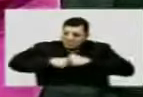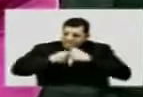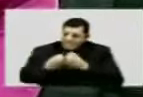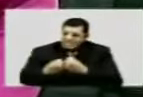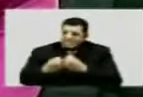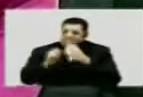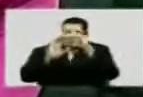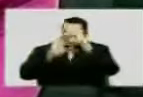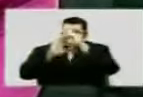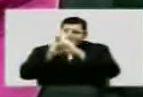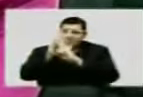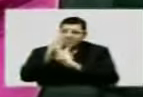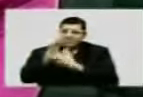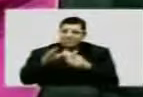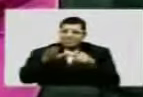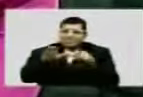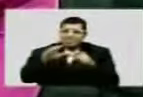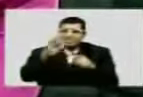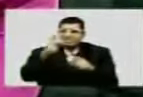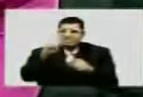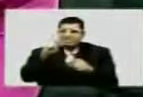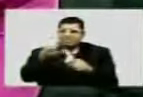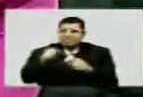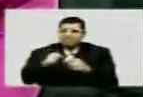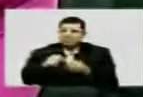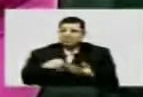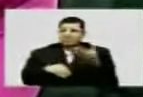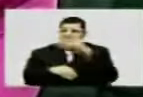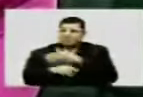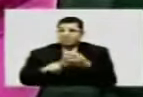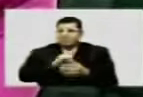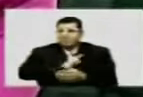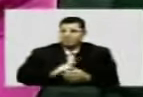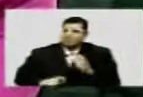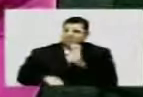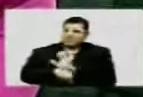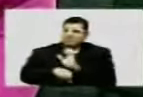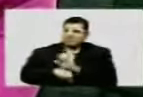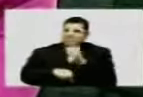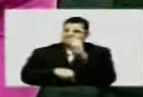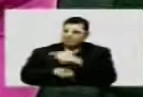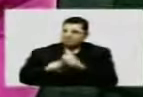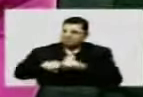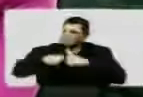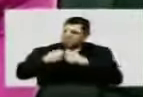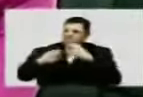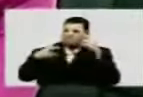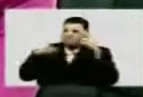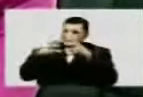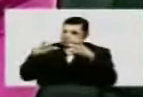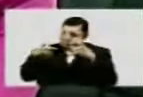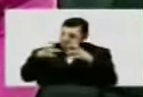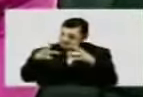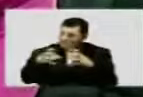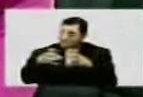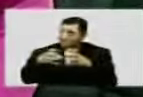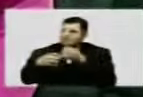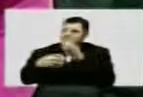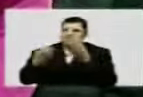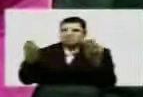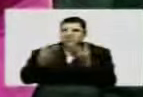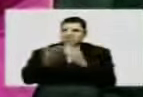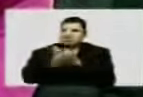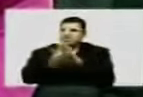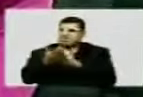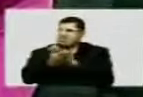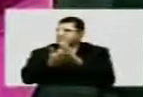a elaboração da carta de Tabatinga para ser enviada ao governo do Estado, forcei, briguei, e até